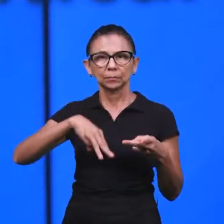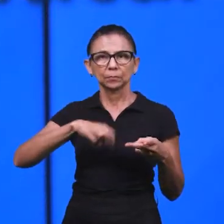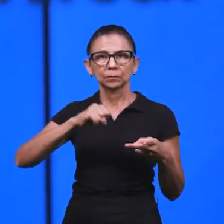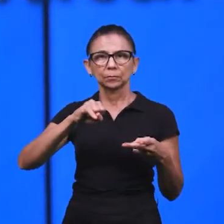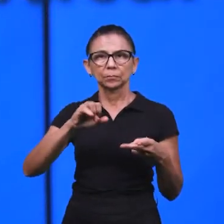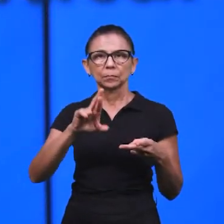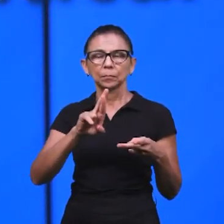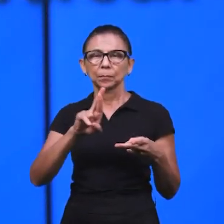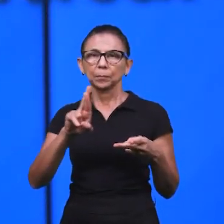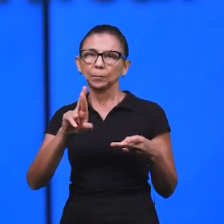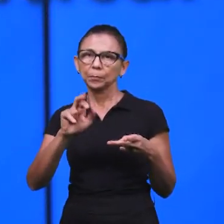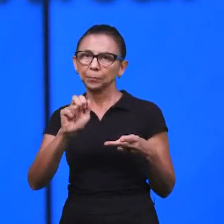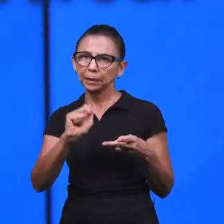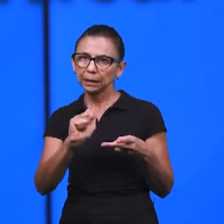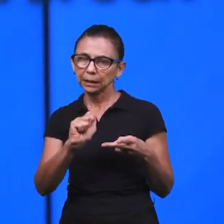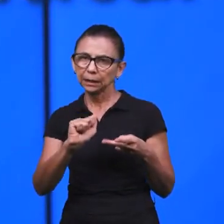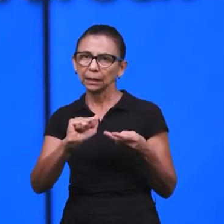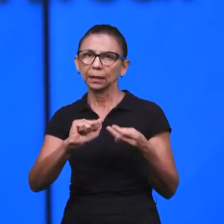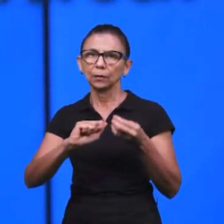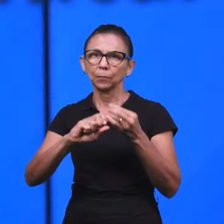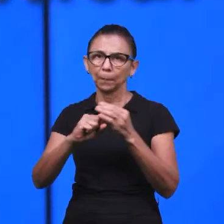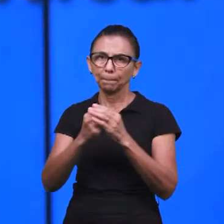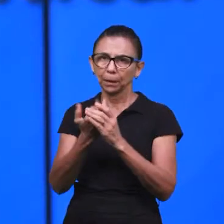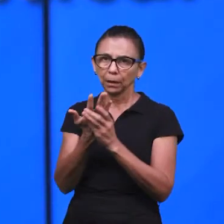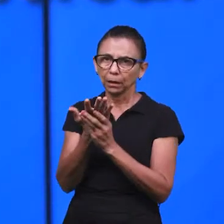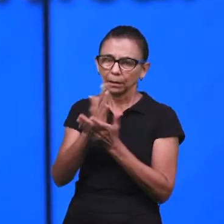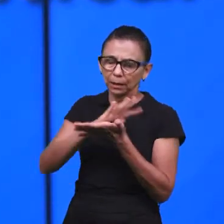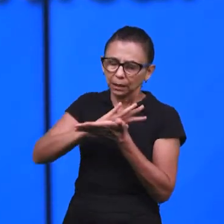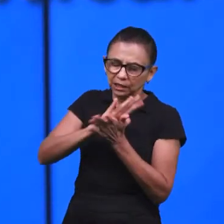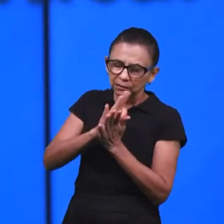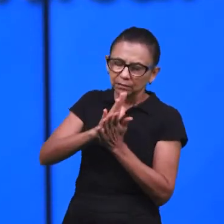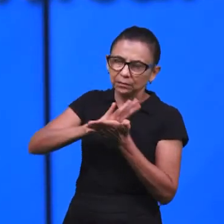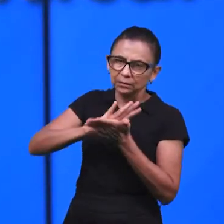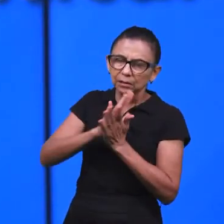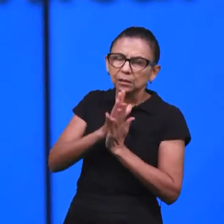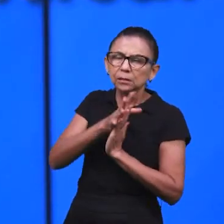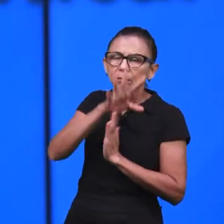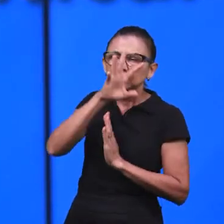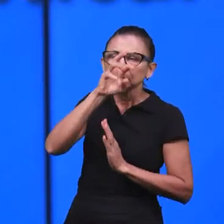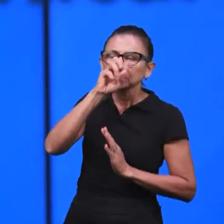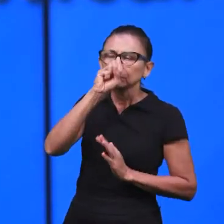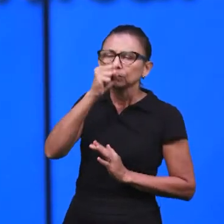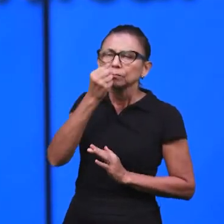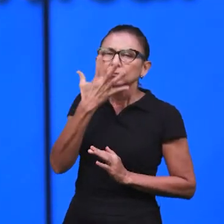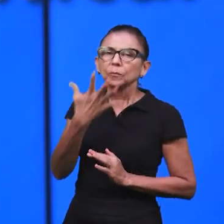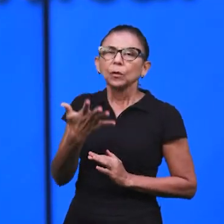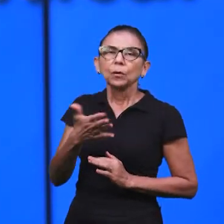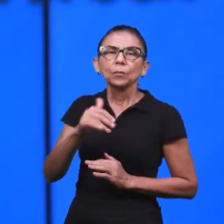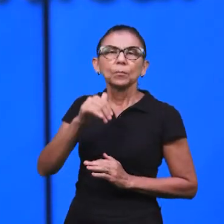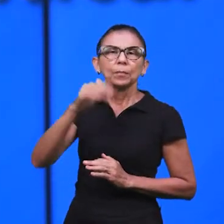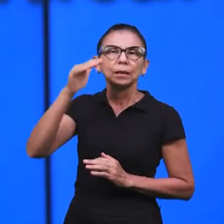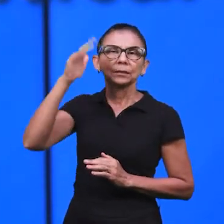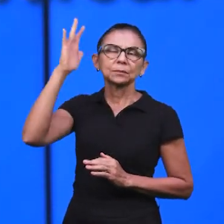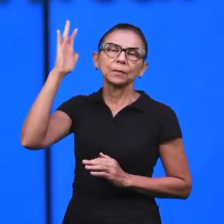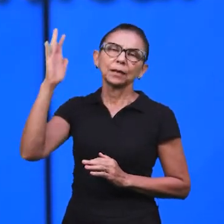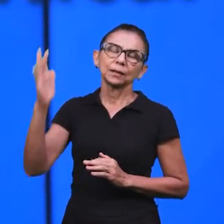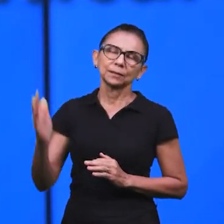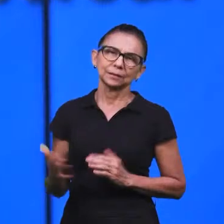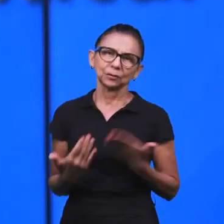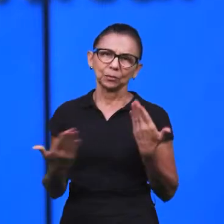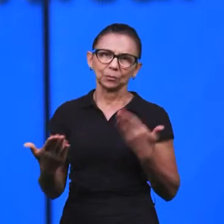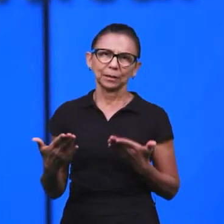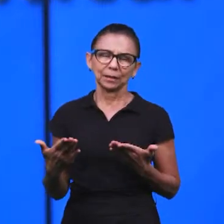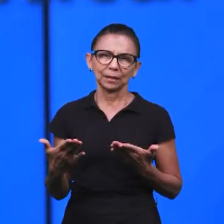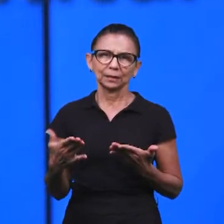também é um perfume que mostra que a igreja, quanto mais ela sofre neste mundo, mais ela exala o bom